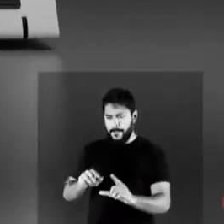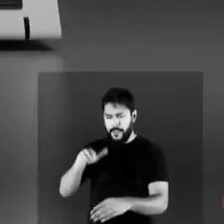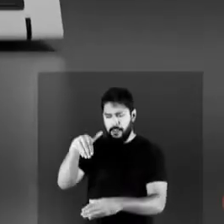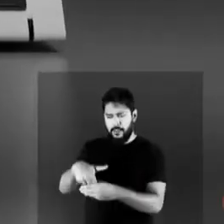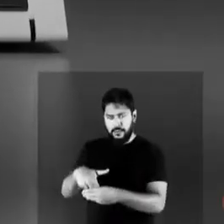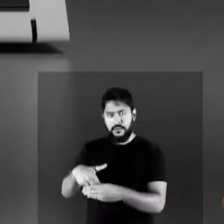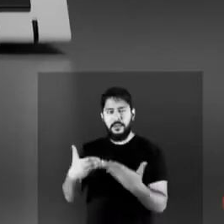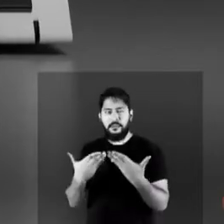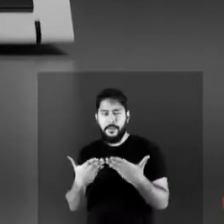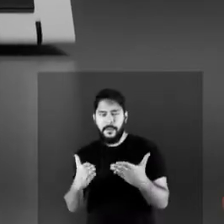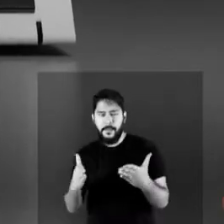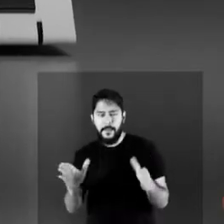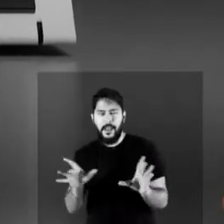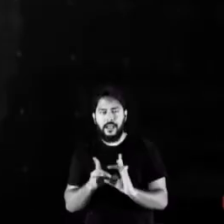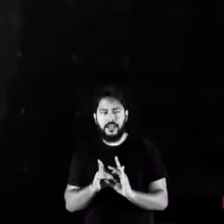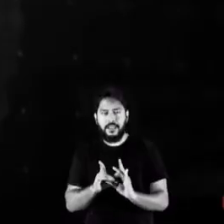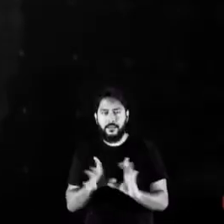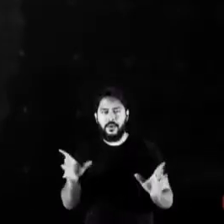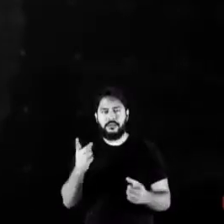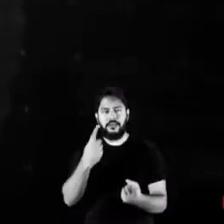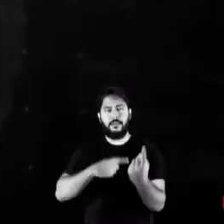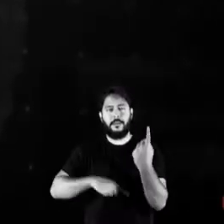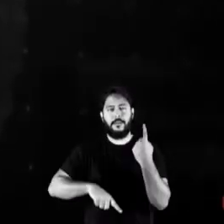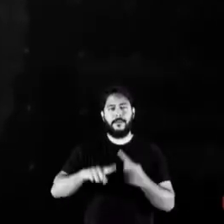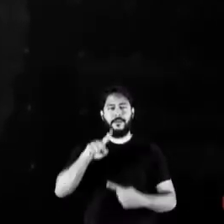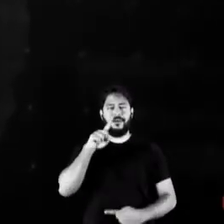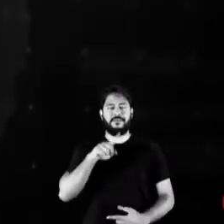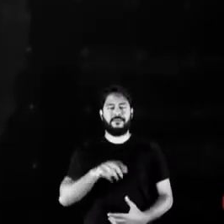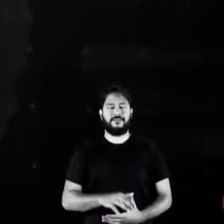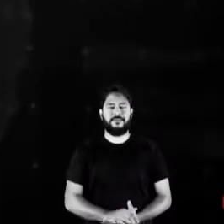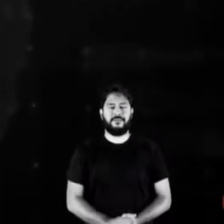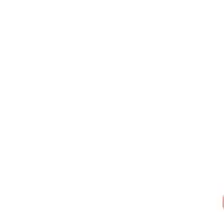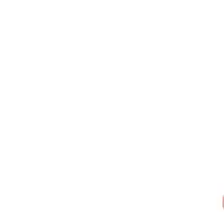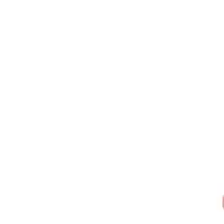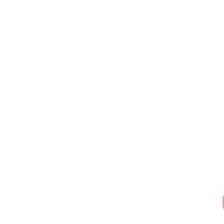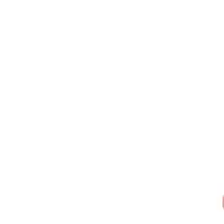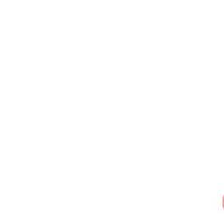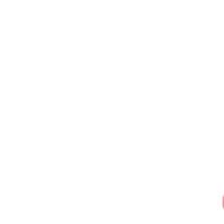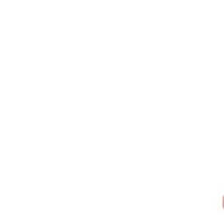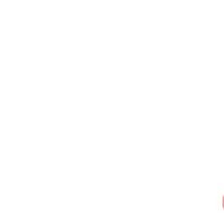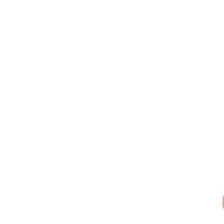A urna eletrônica é o caminho e a democracia é a estrada.